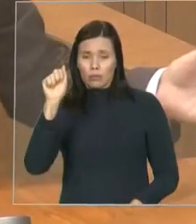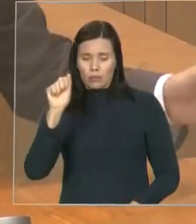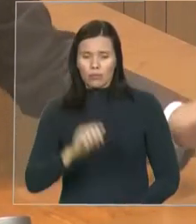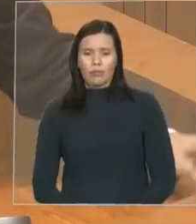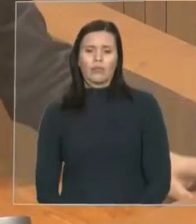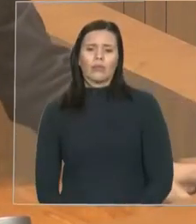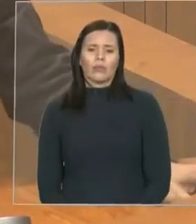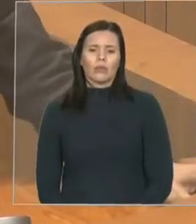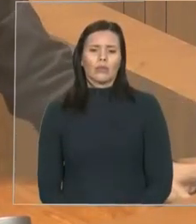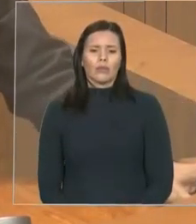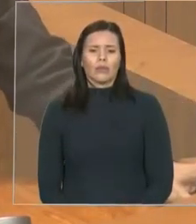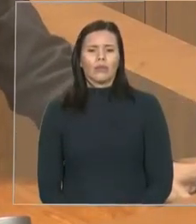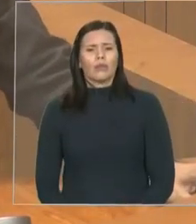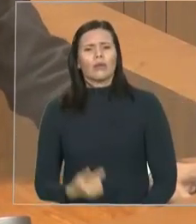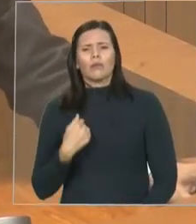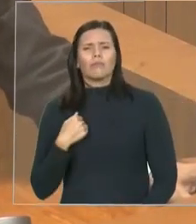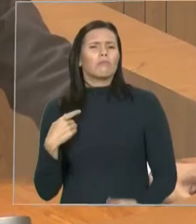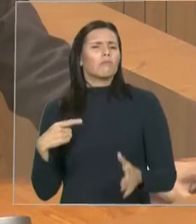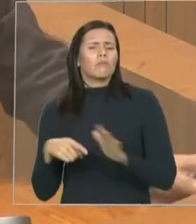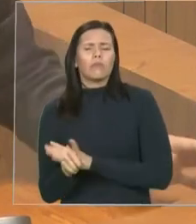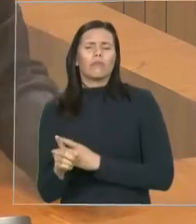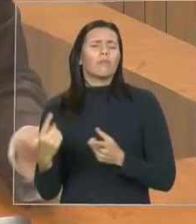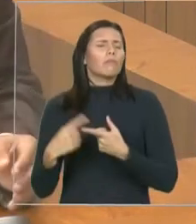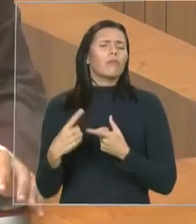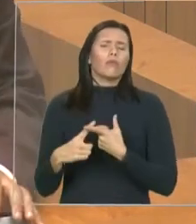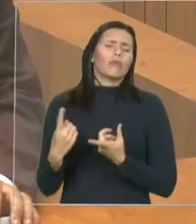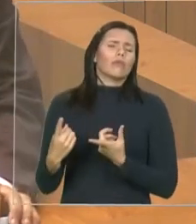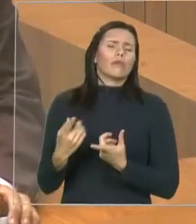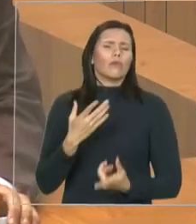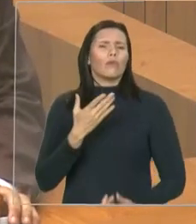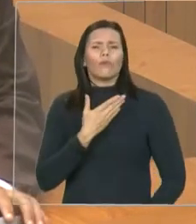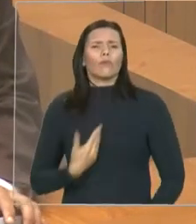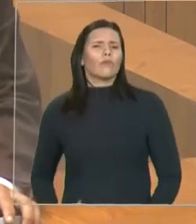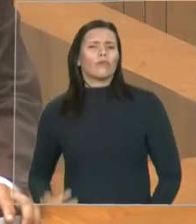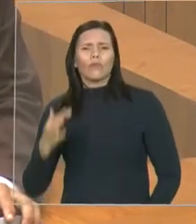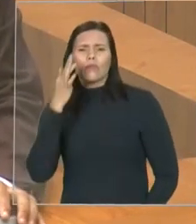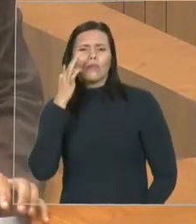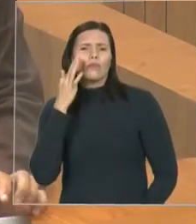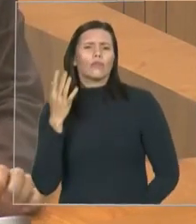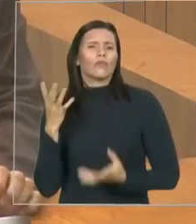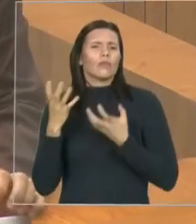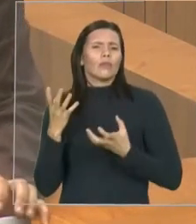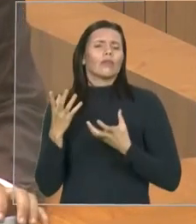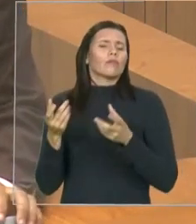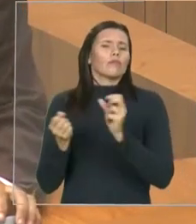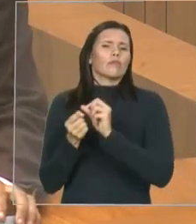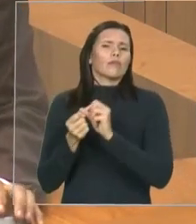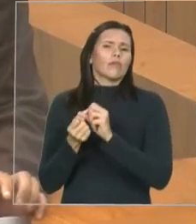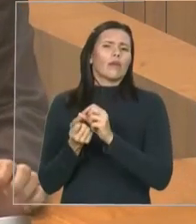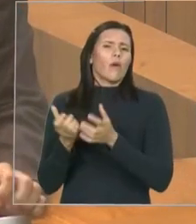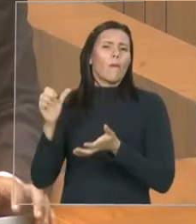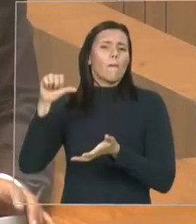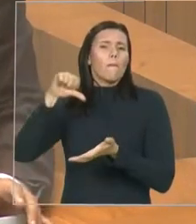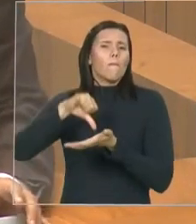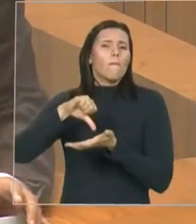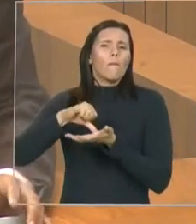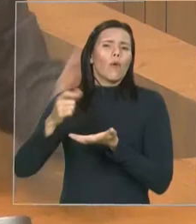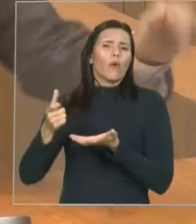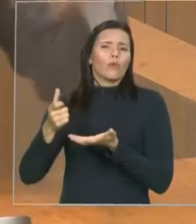também é do PT, que o governador Flávio Dino tanto faz apologia a Lula e a Dilma,